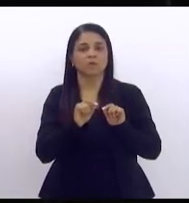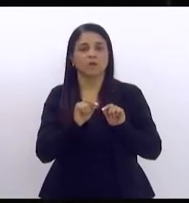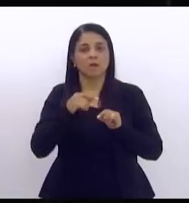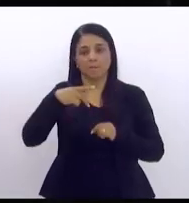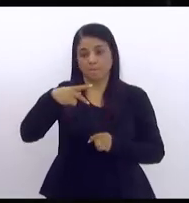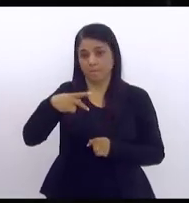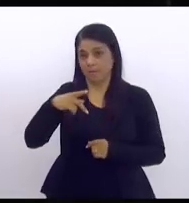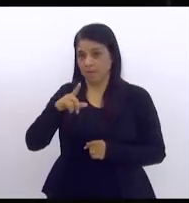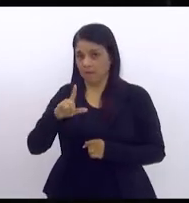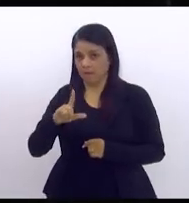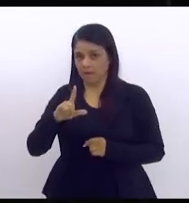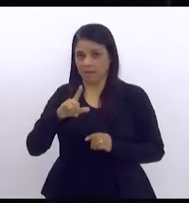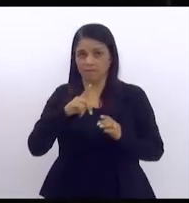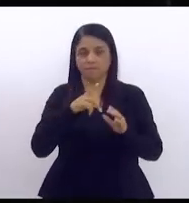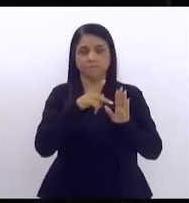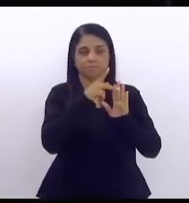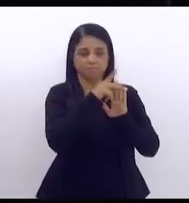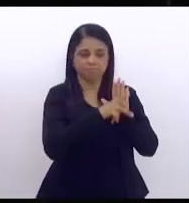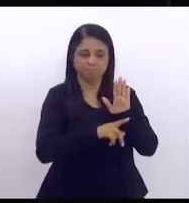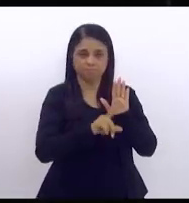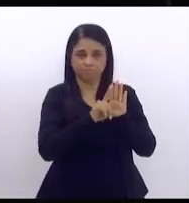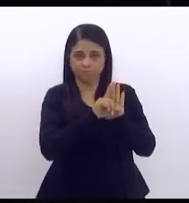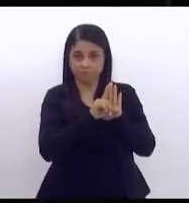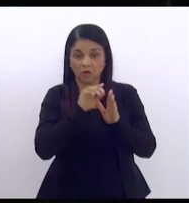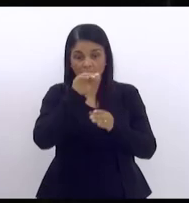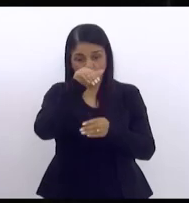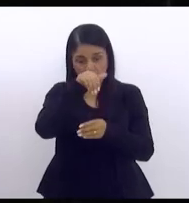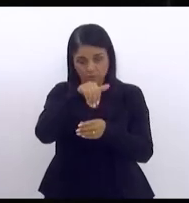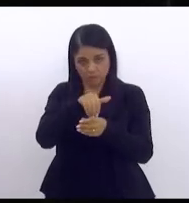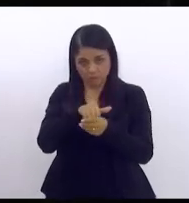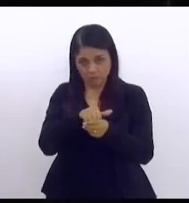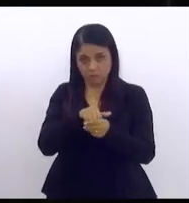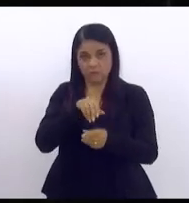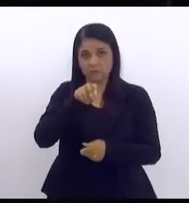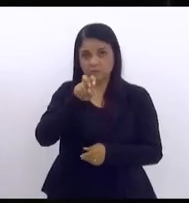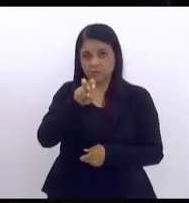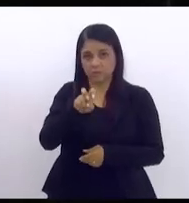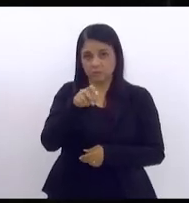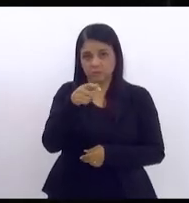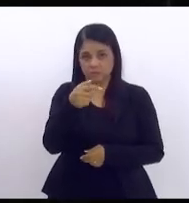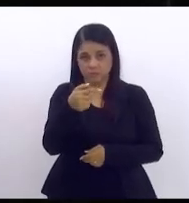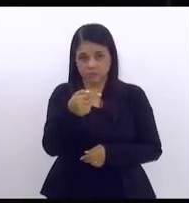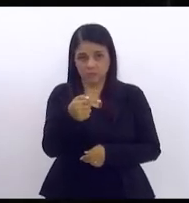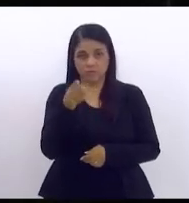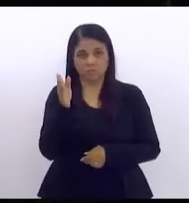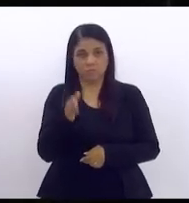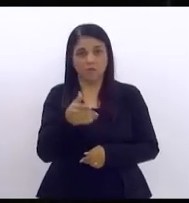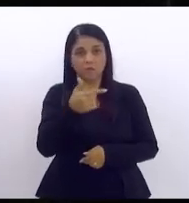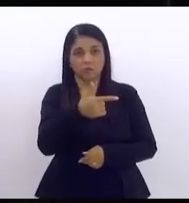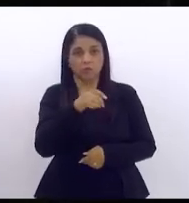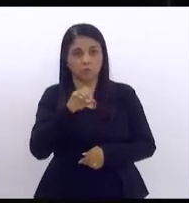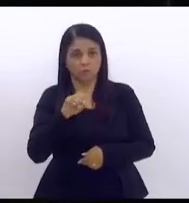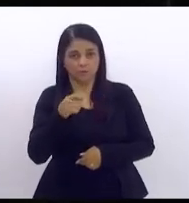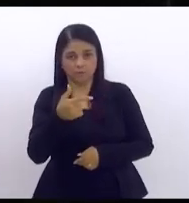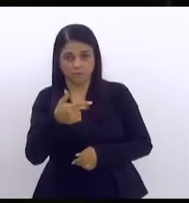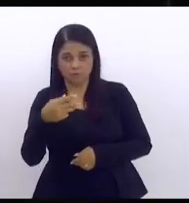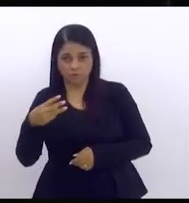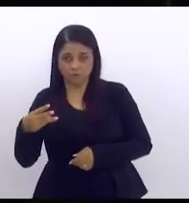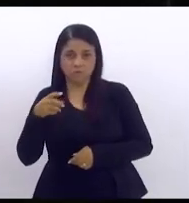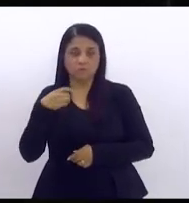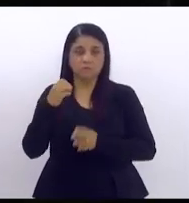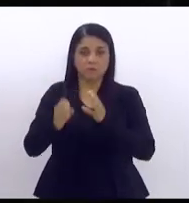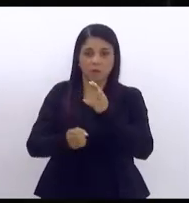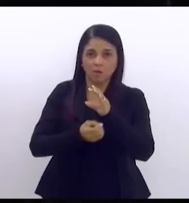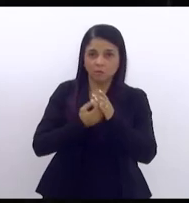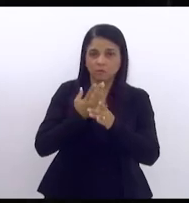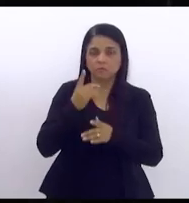PL que estava naquele momento em votação 57 de 2023, de autoria